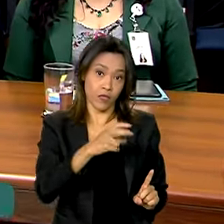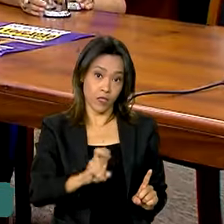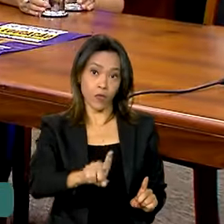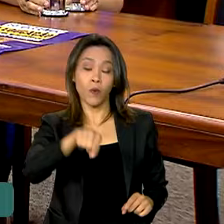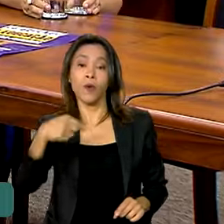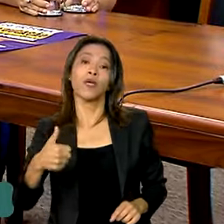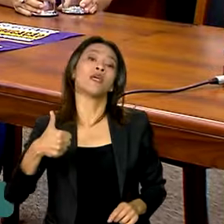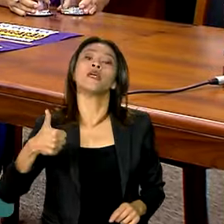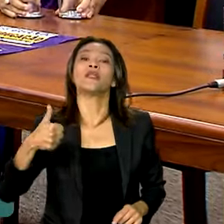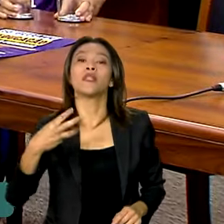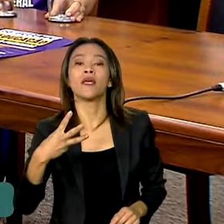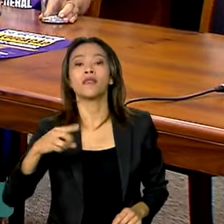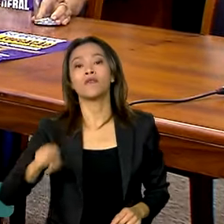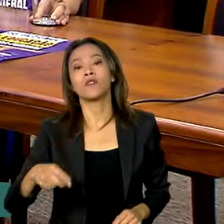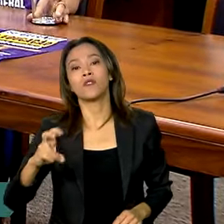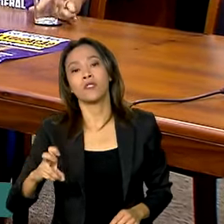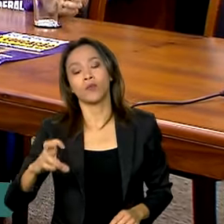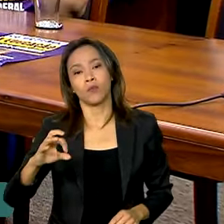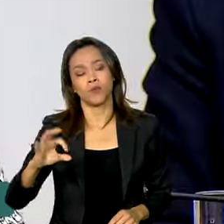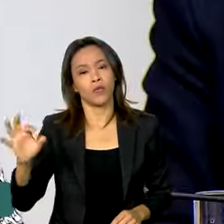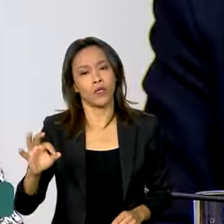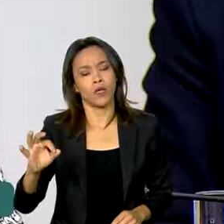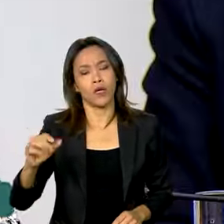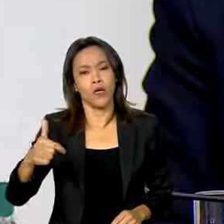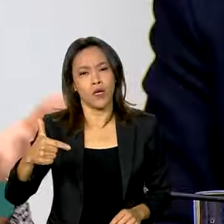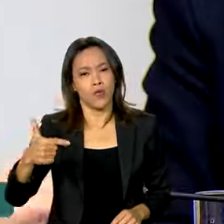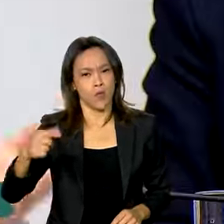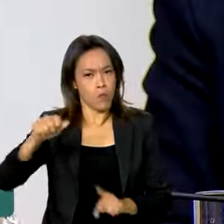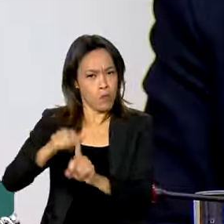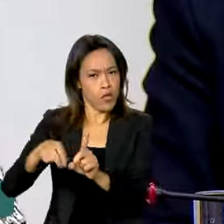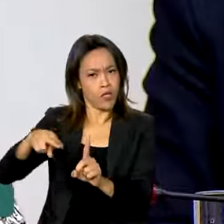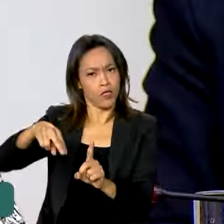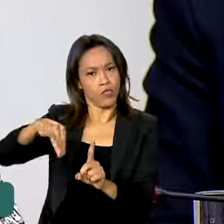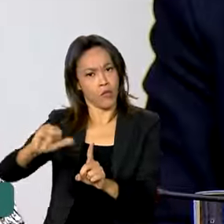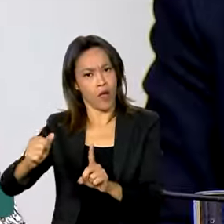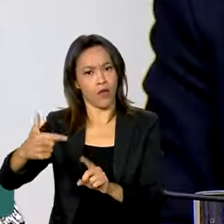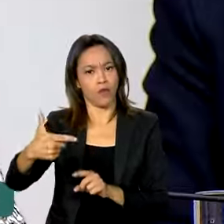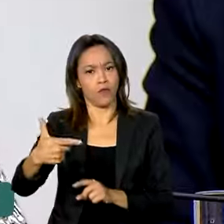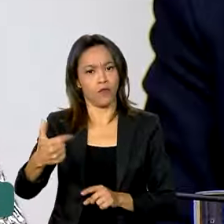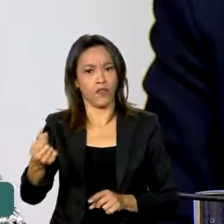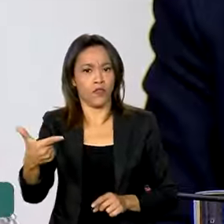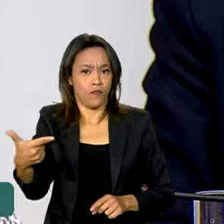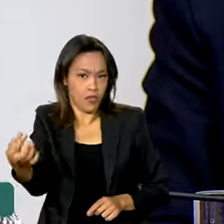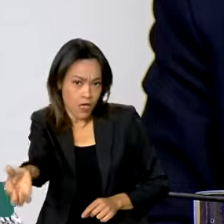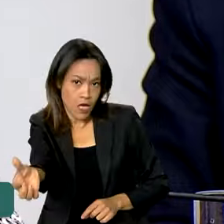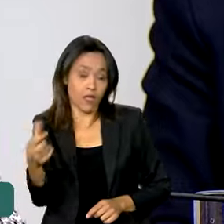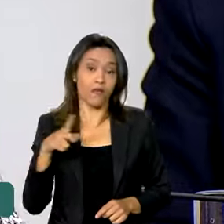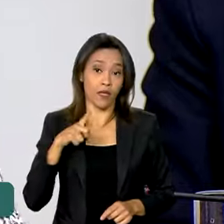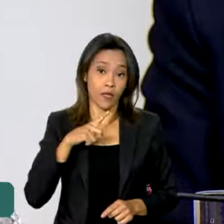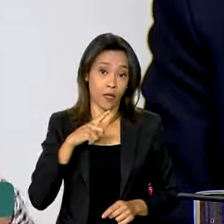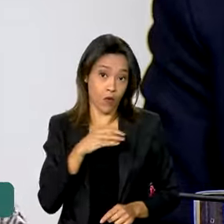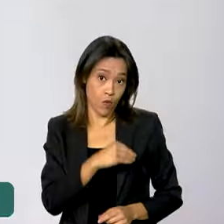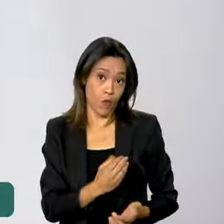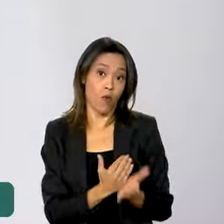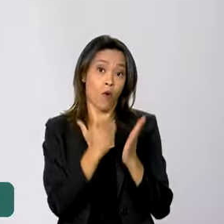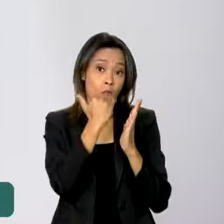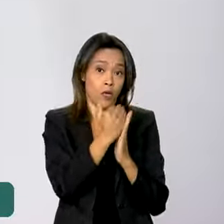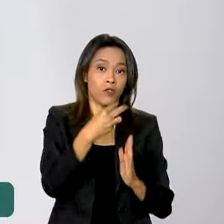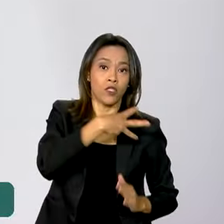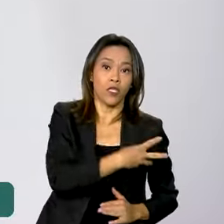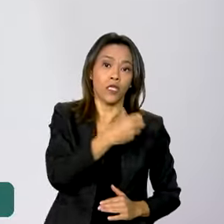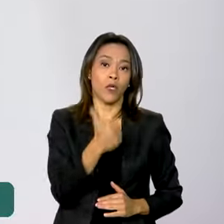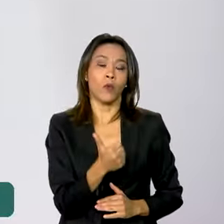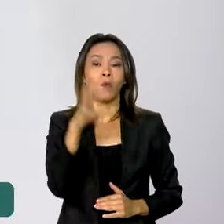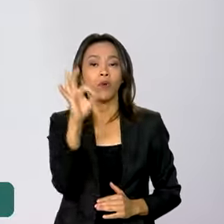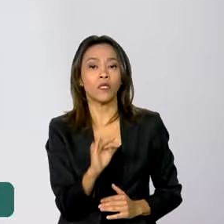,5% em maio de 2026. Os técnicos terão reajuste médio de 31% em